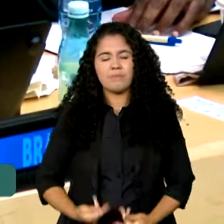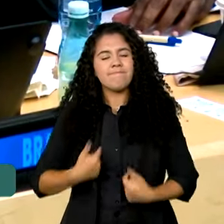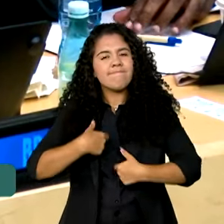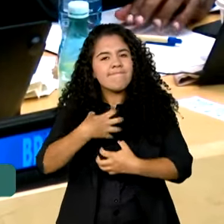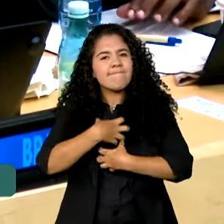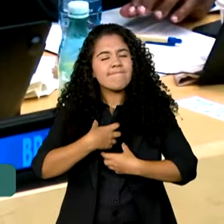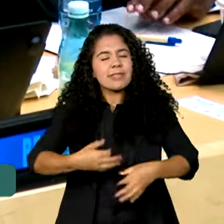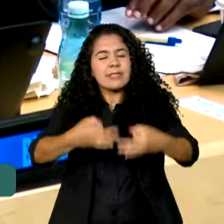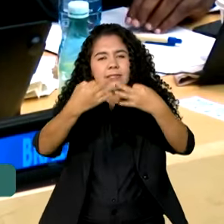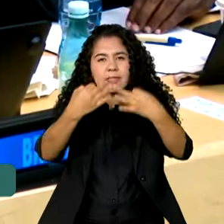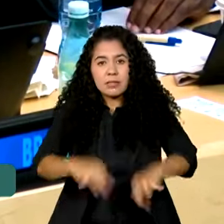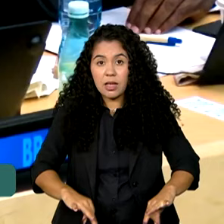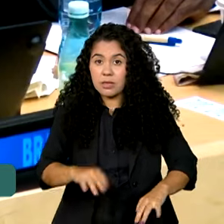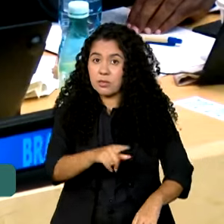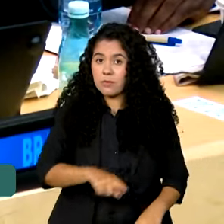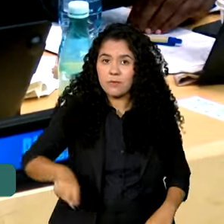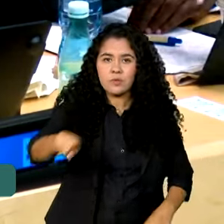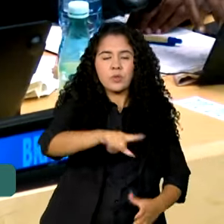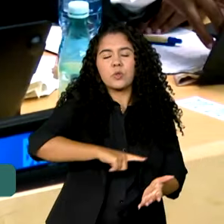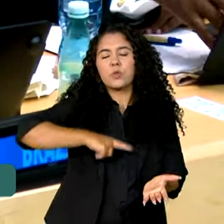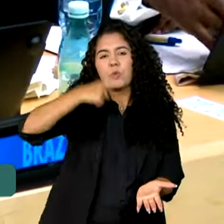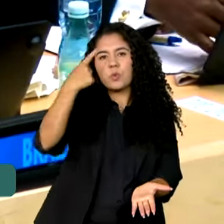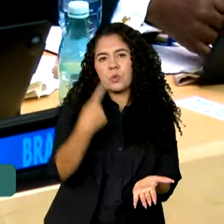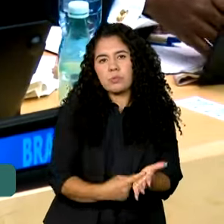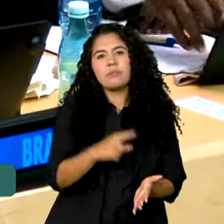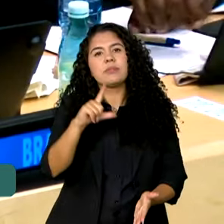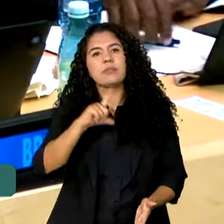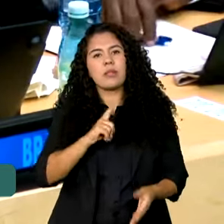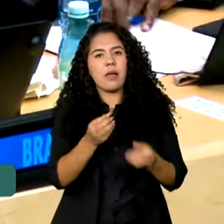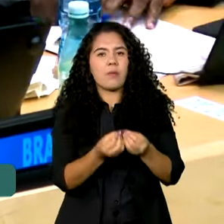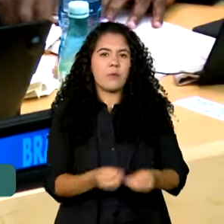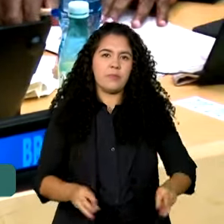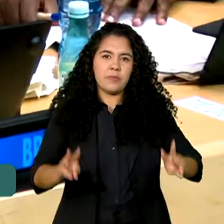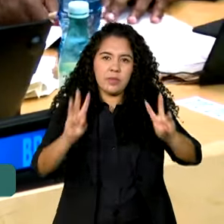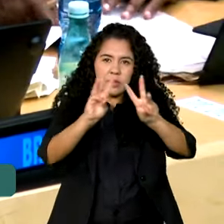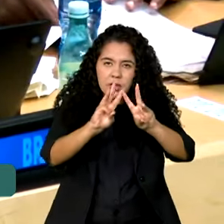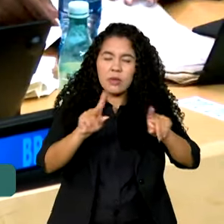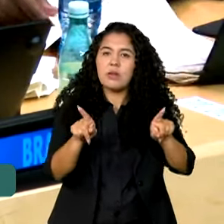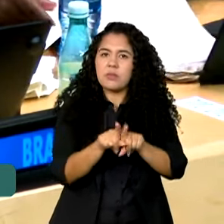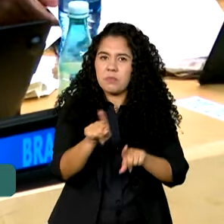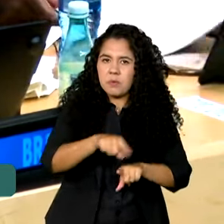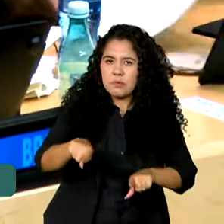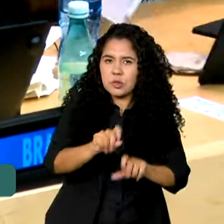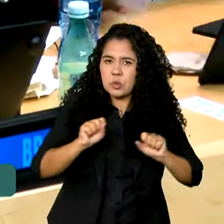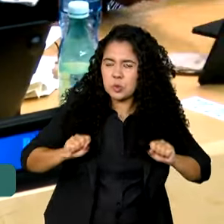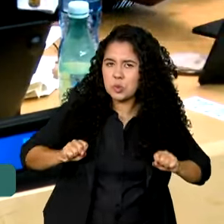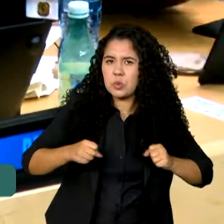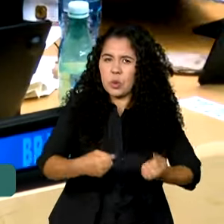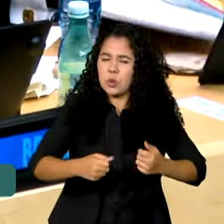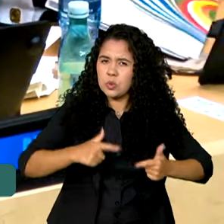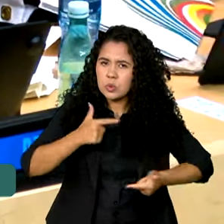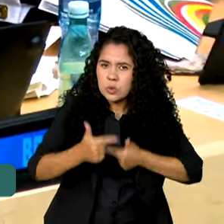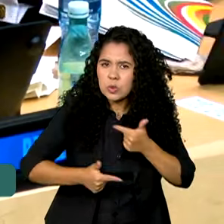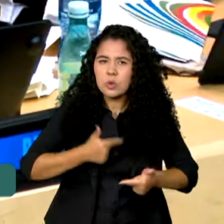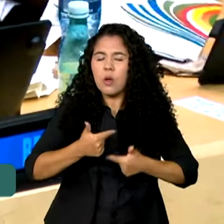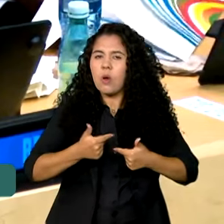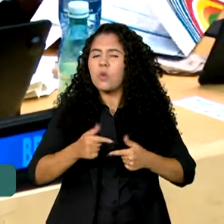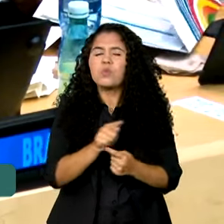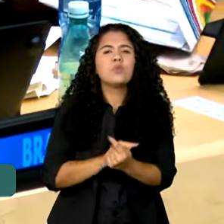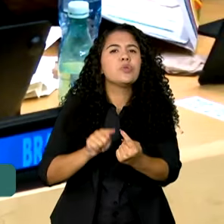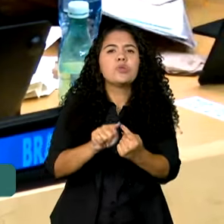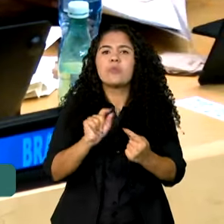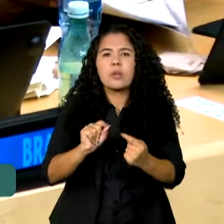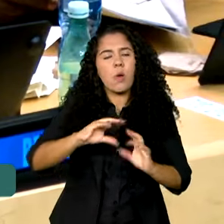estão comprometidos com o futuro das Nações Unidas e trabalharão com dedicação em prol de um mundo justo